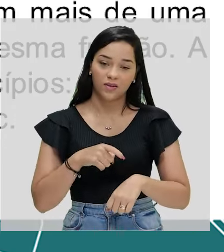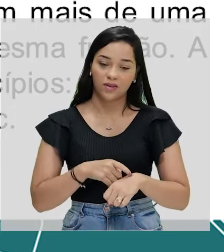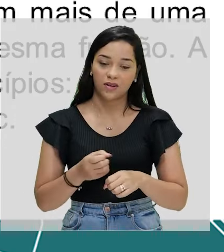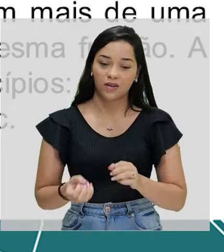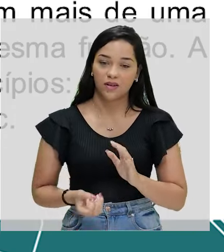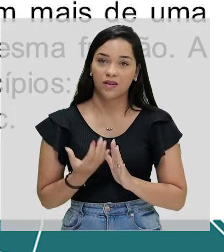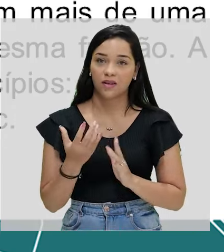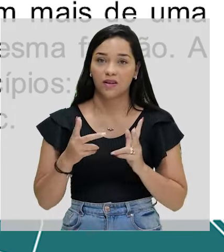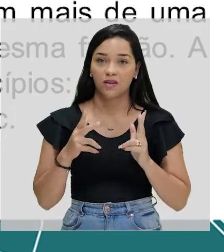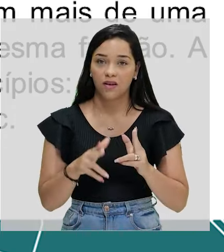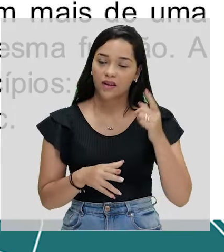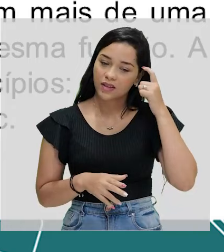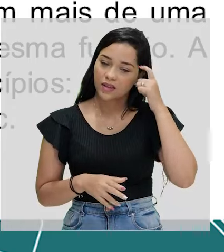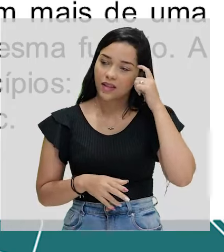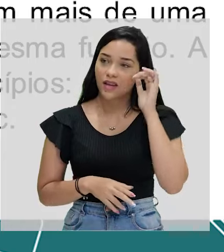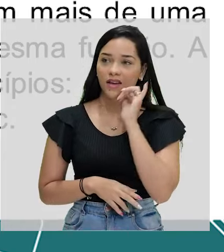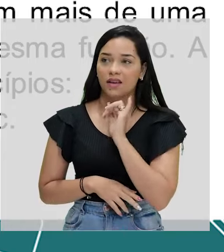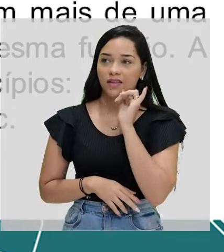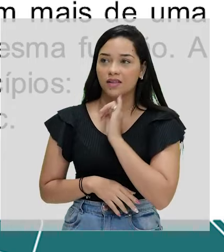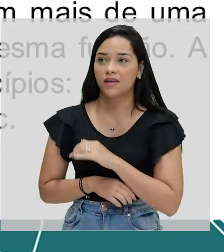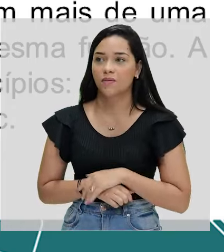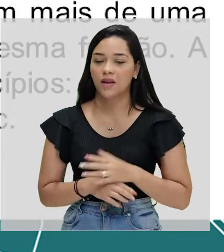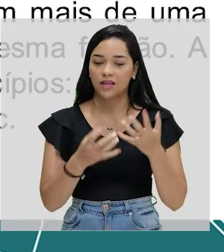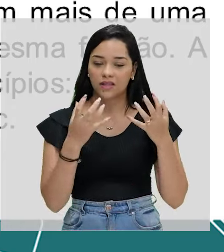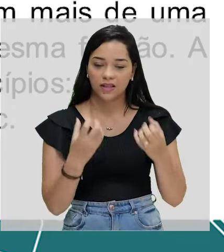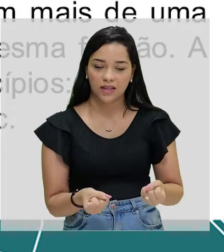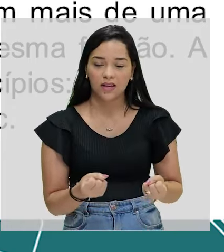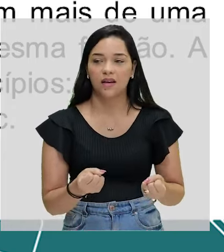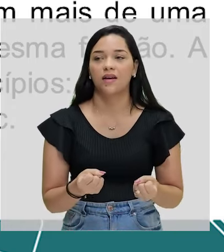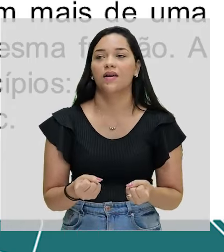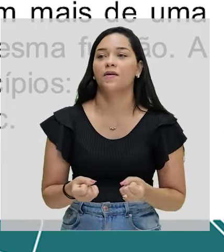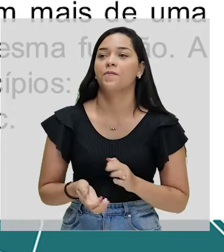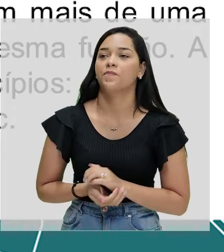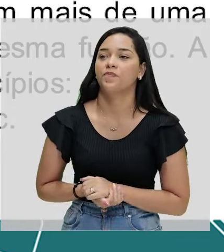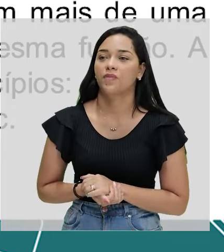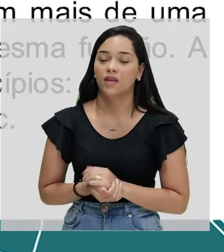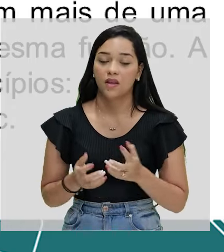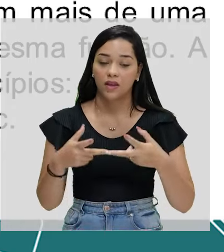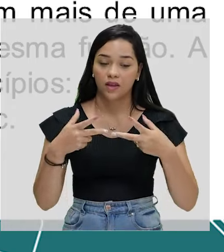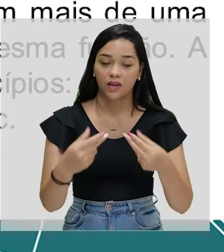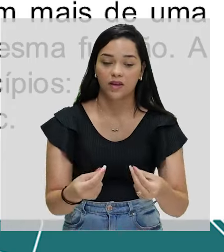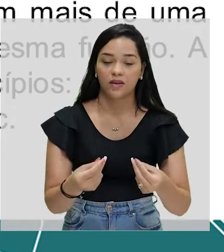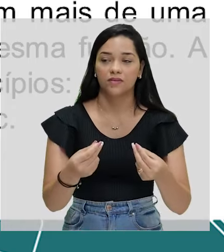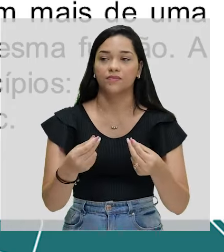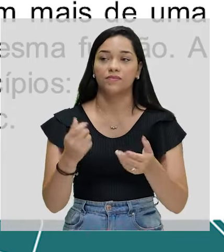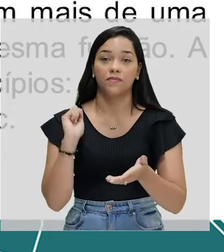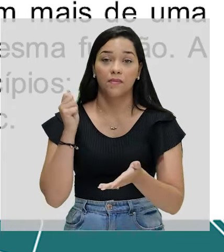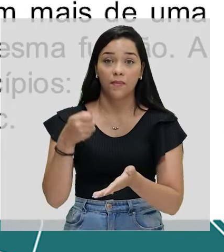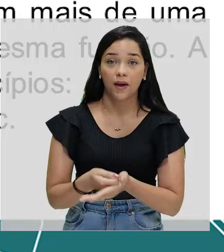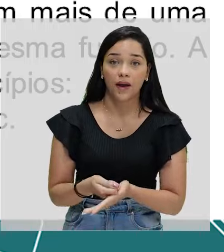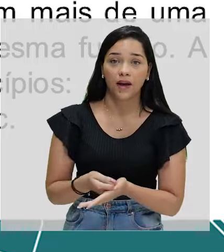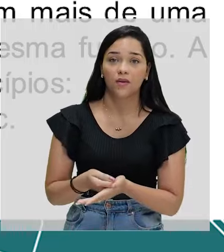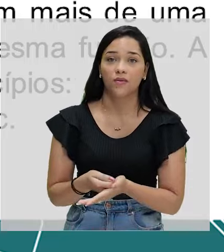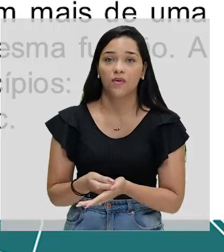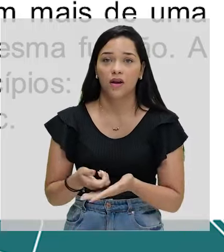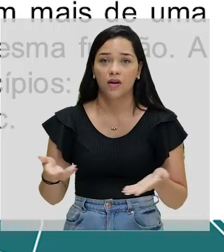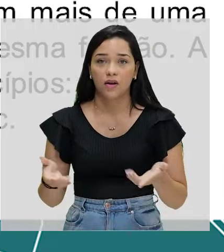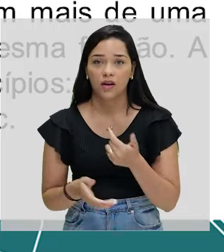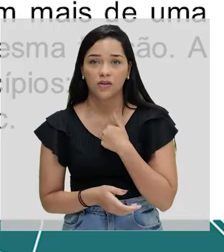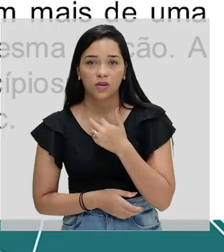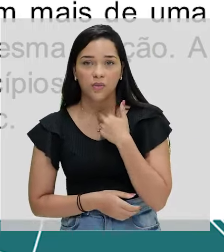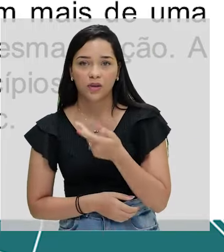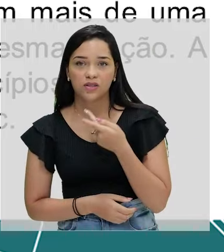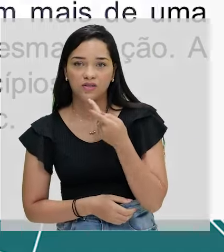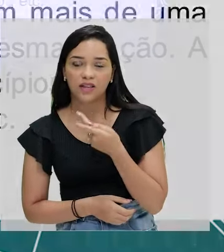exprimir a mesma ideia. Por exemplo, aceitar, aceitado, ganho, ganhado, pago, pagado. Agora, eu não posso